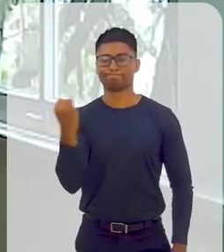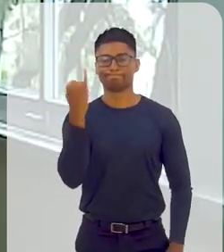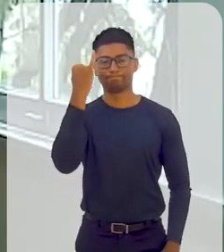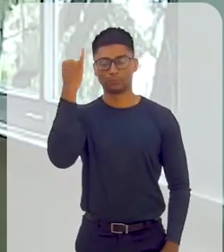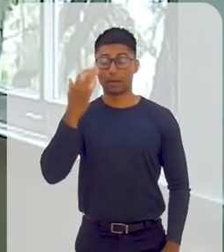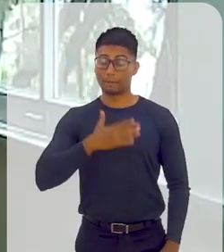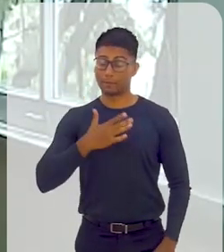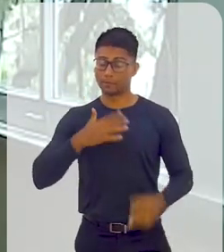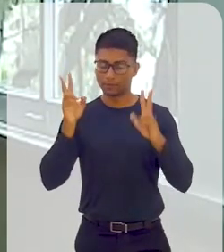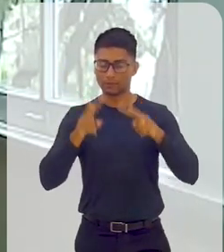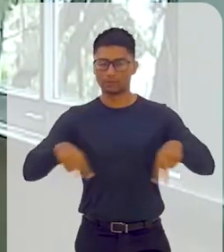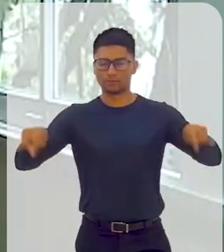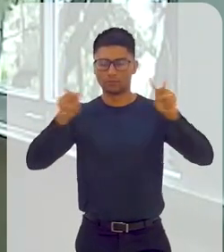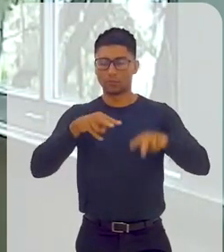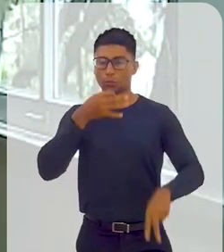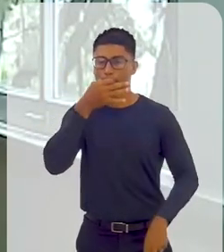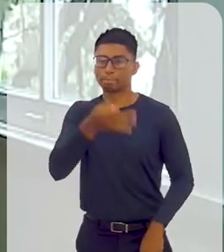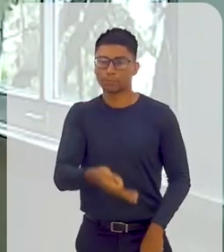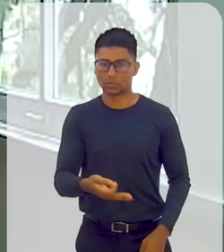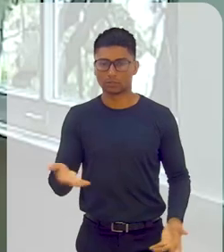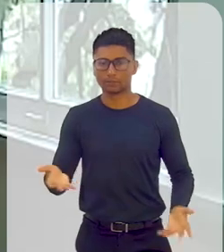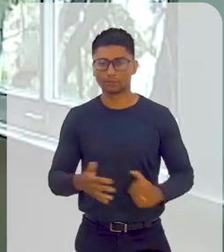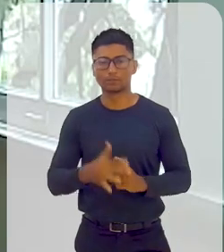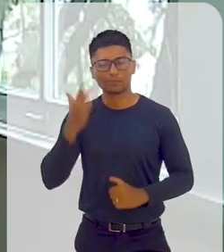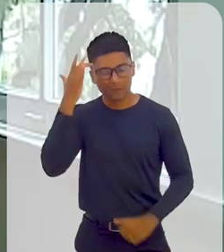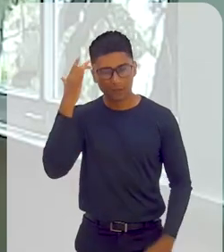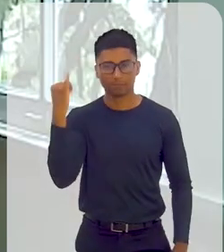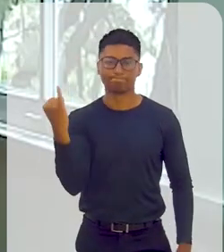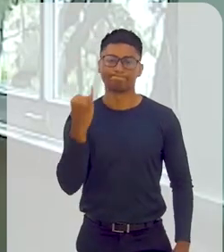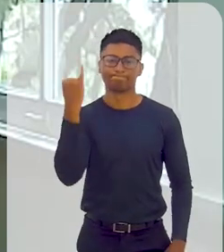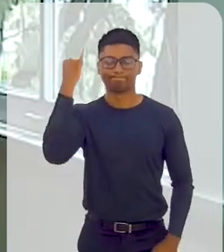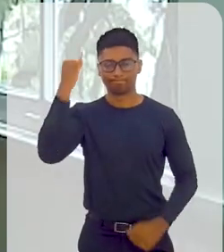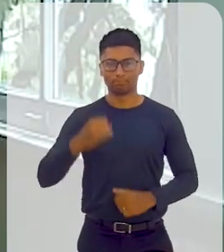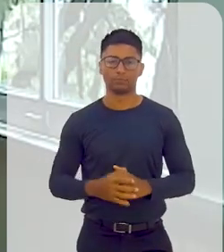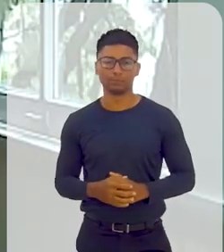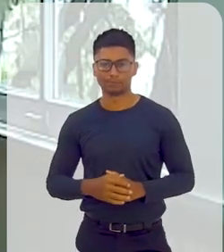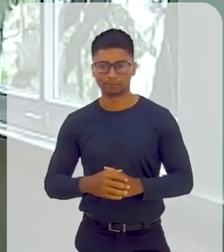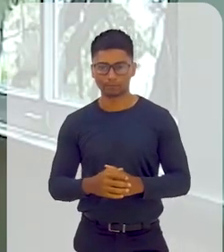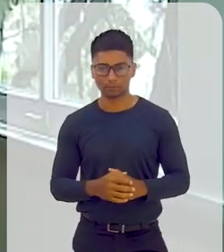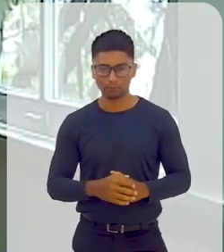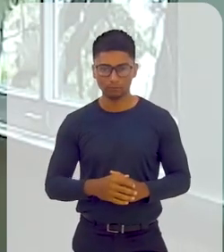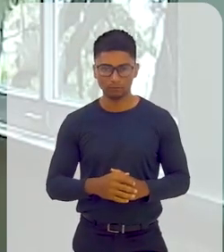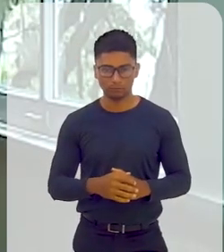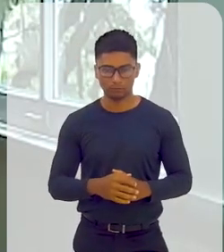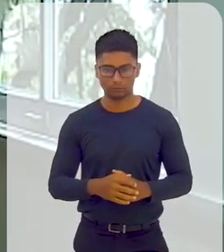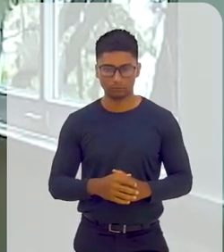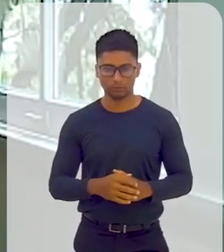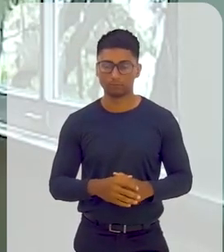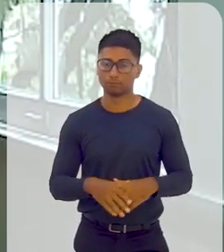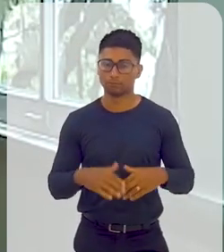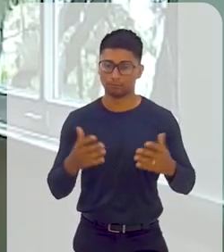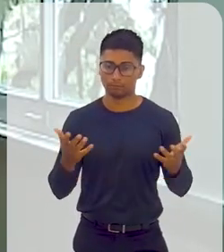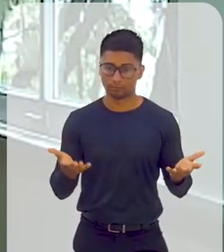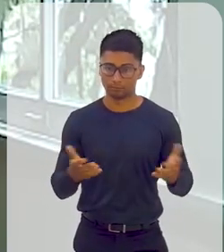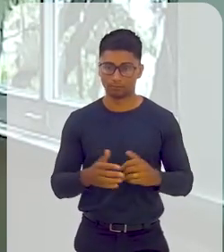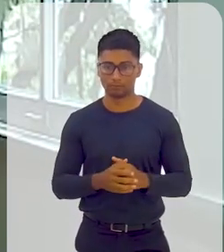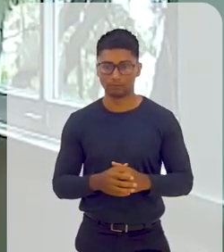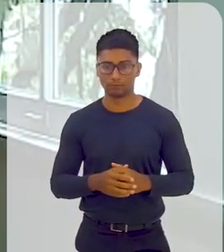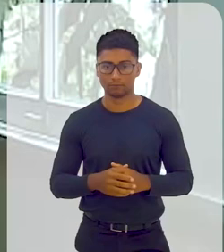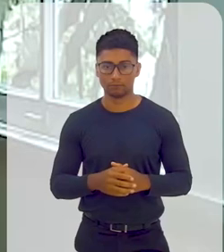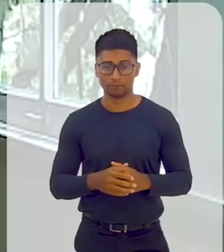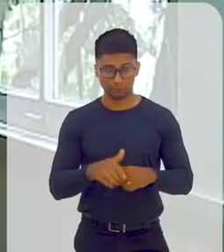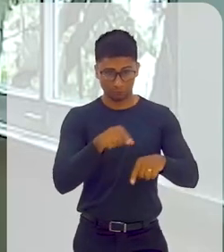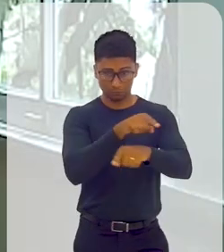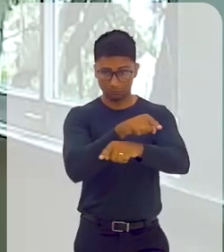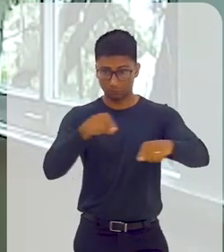visão, eu acho isso importantíssimo. E, portanto, ao fortalecer